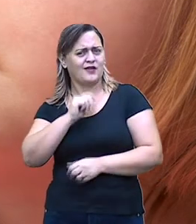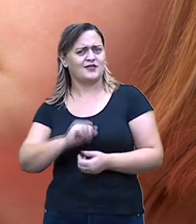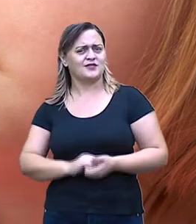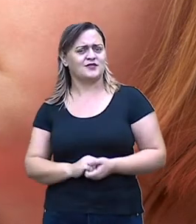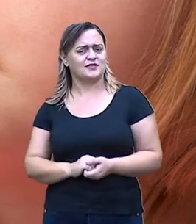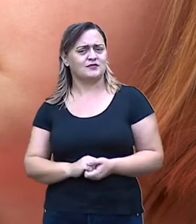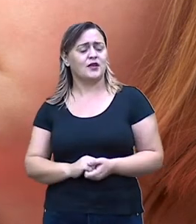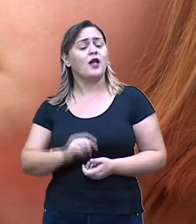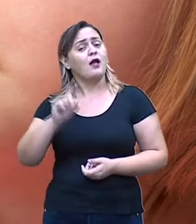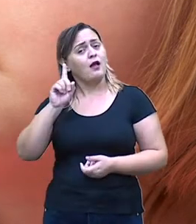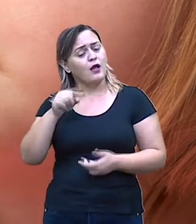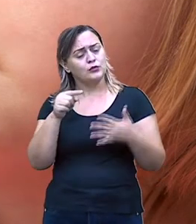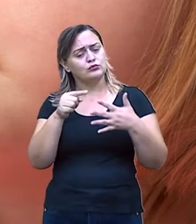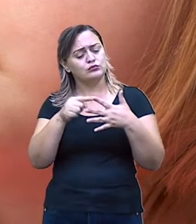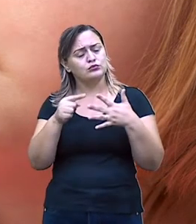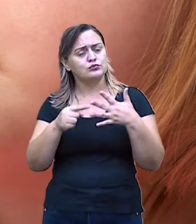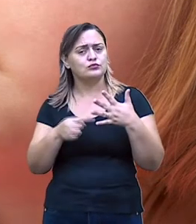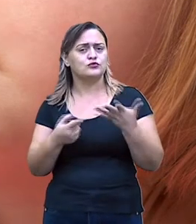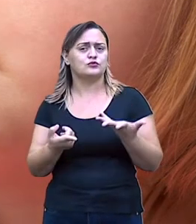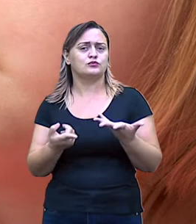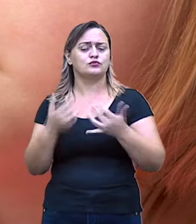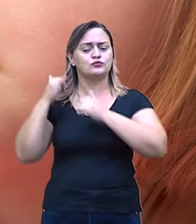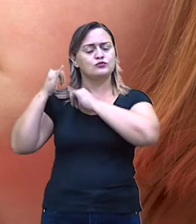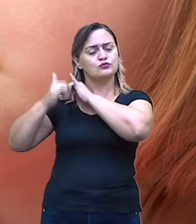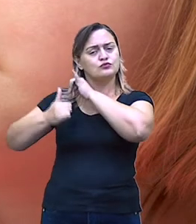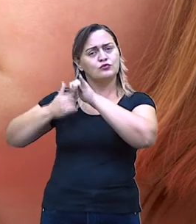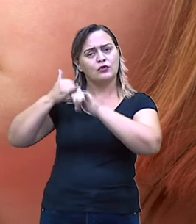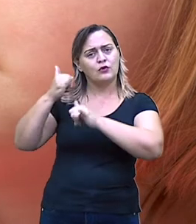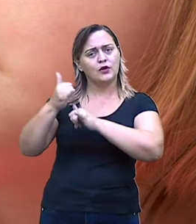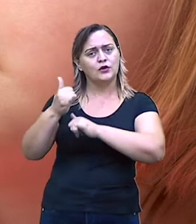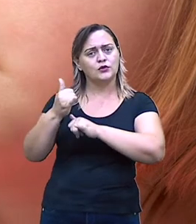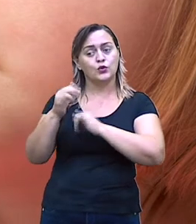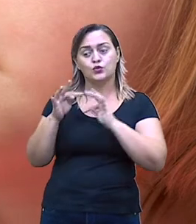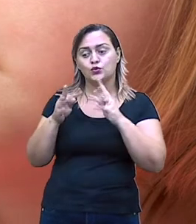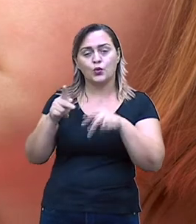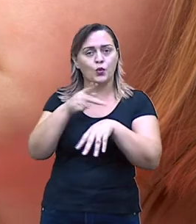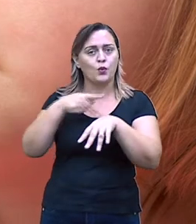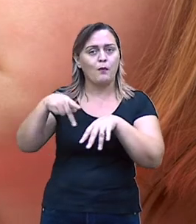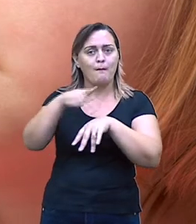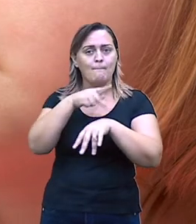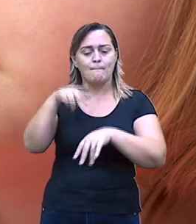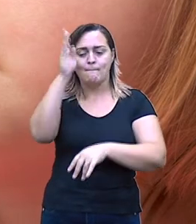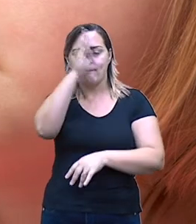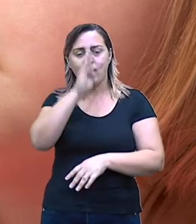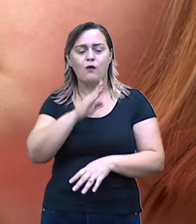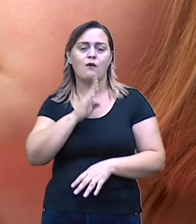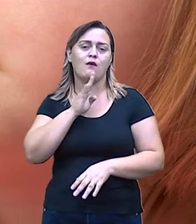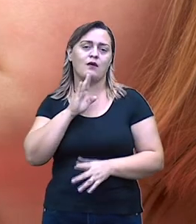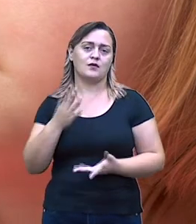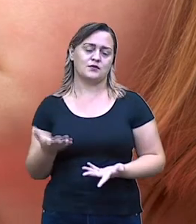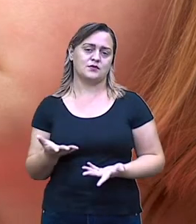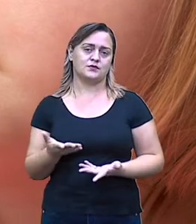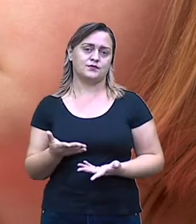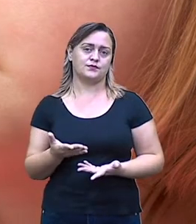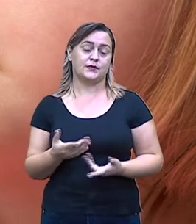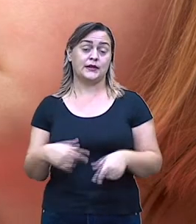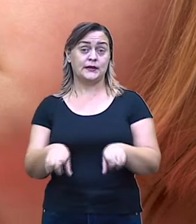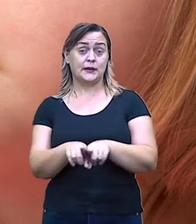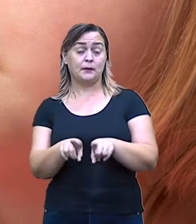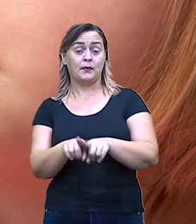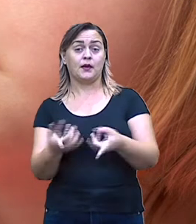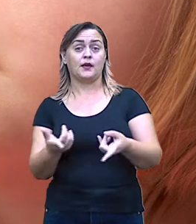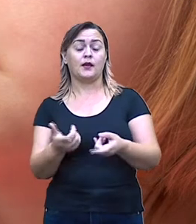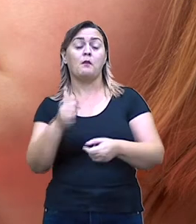essa é um tipo de lenda conhecida por todo o país. Temos também a mulher de branco, a missa dos